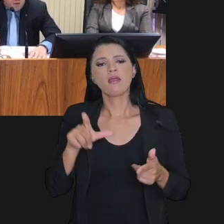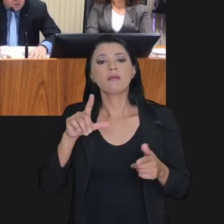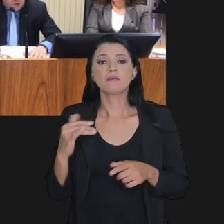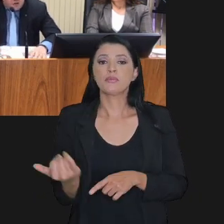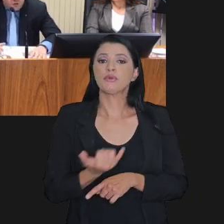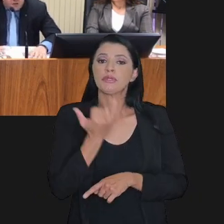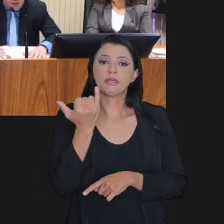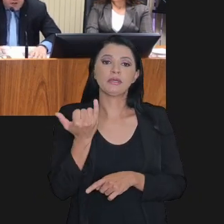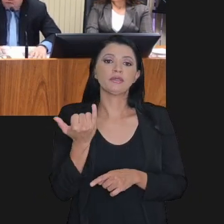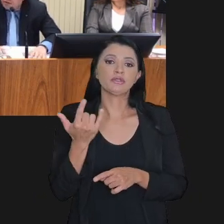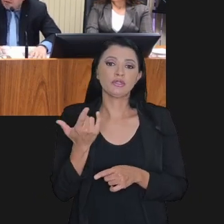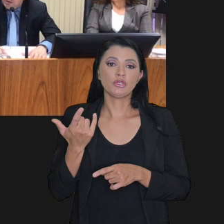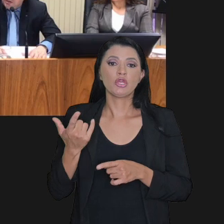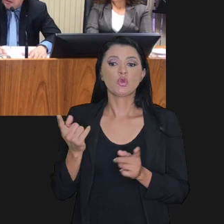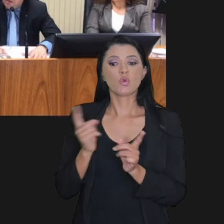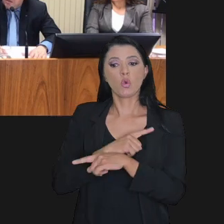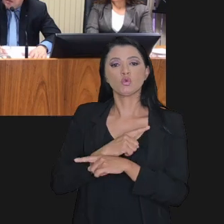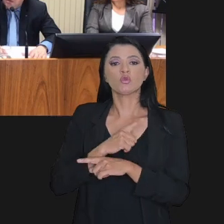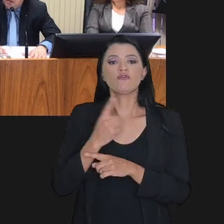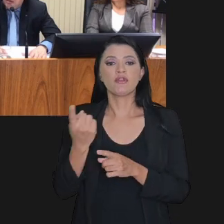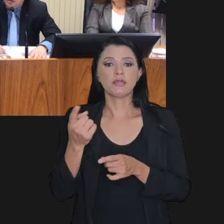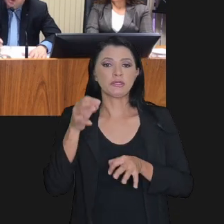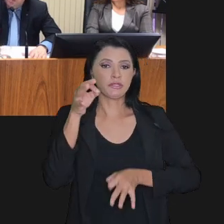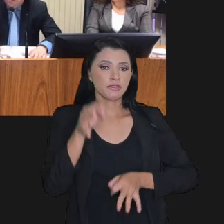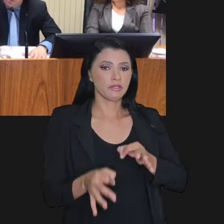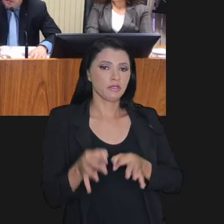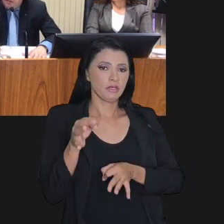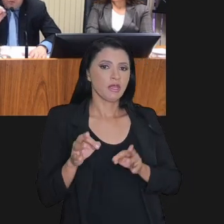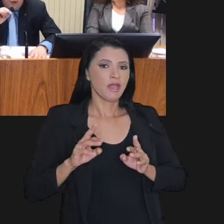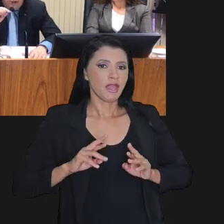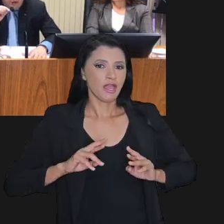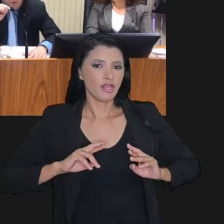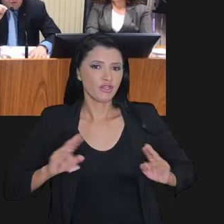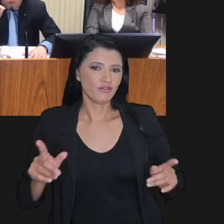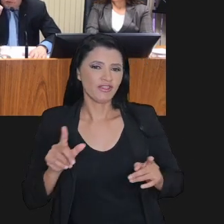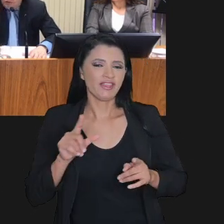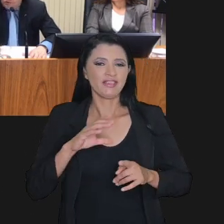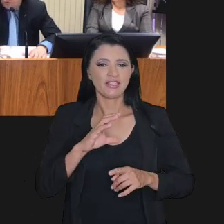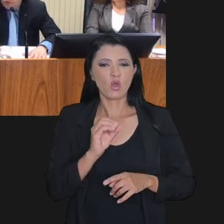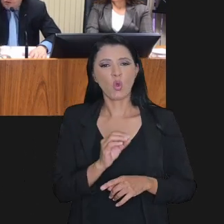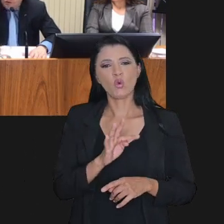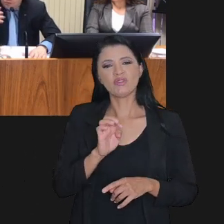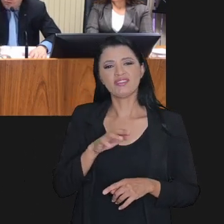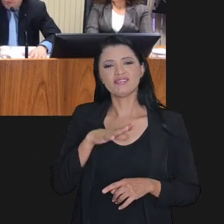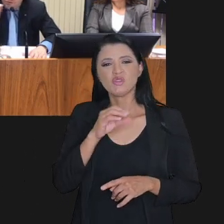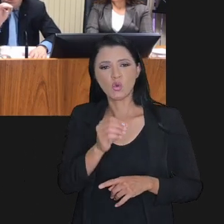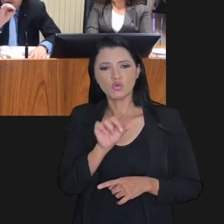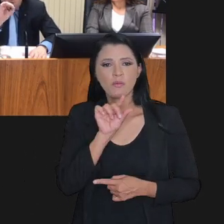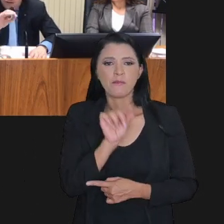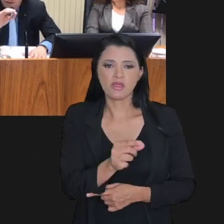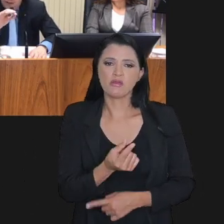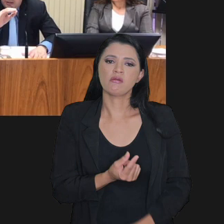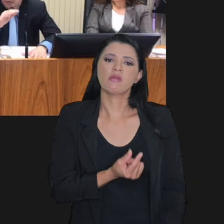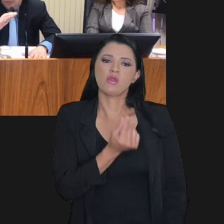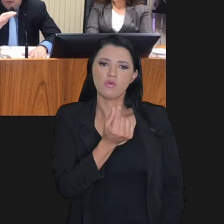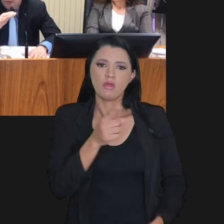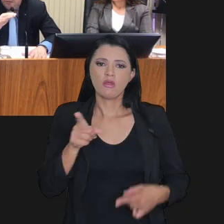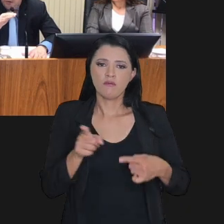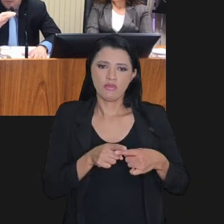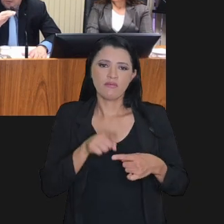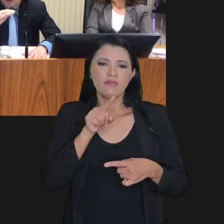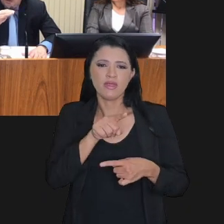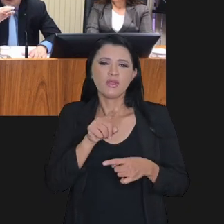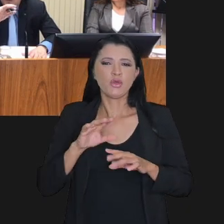que é o contencioso de relevante e disseminada a controvérsia jurídica. E, diferente do contencioso de pequeno valor, como o nome já faz, na